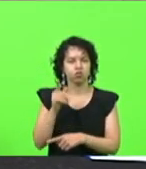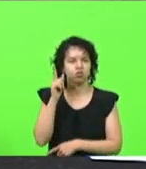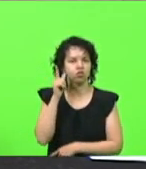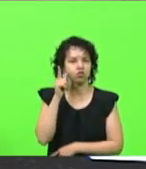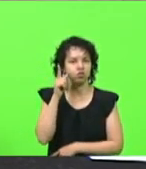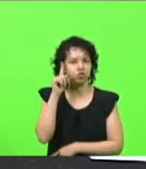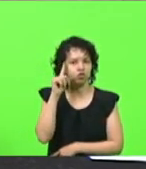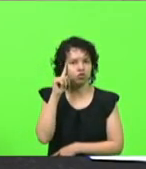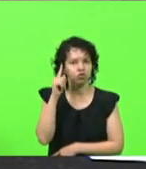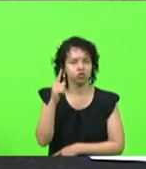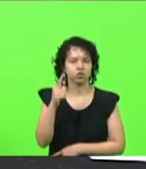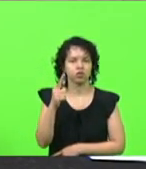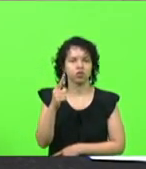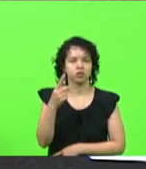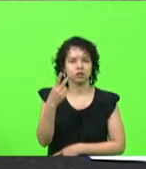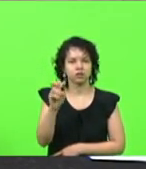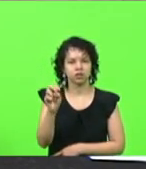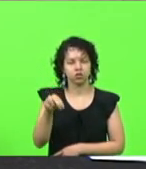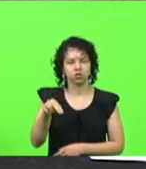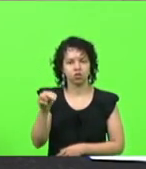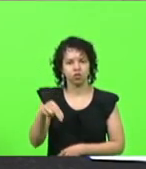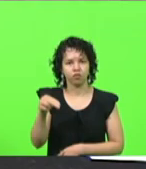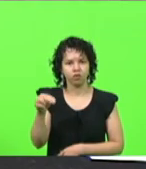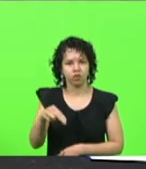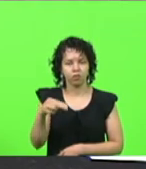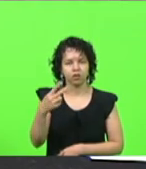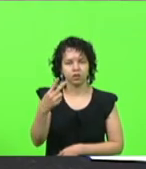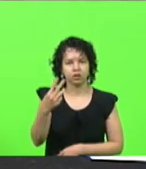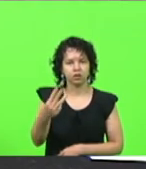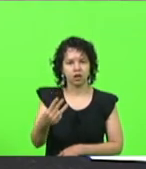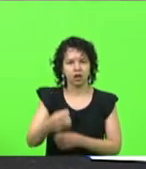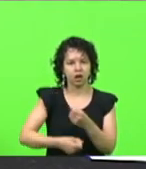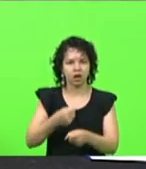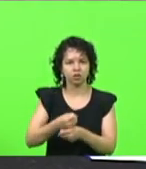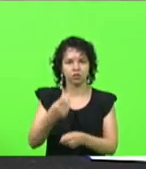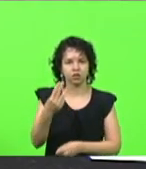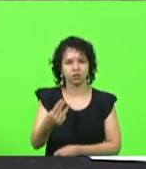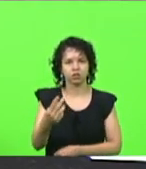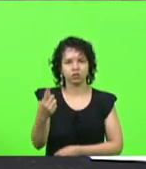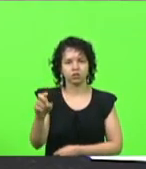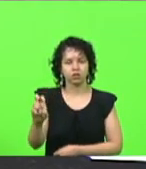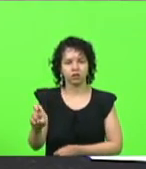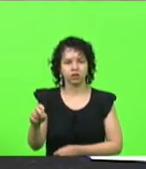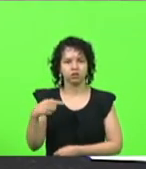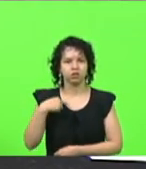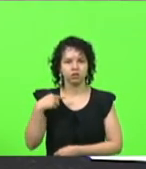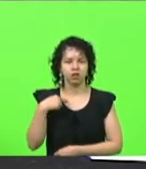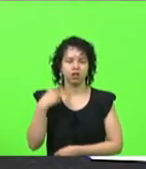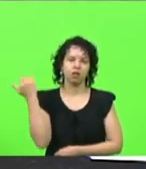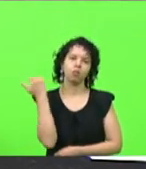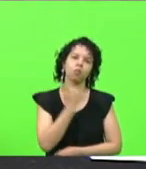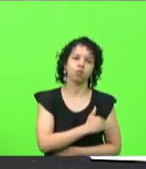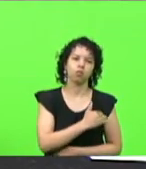315, foi decapitada por causa da sua fé. Ela vinha de uma